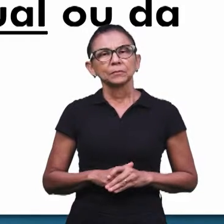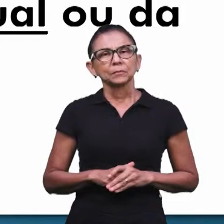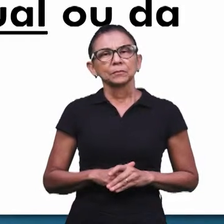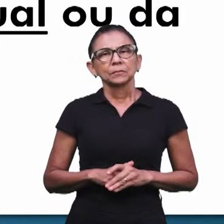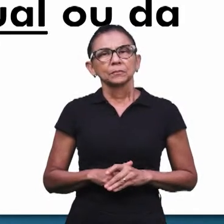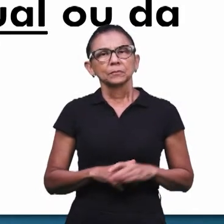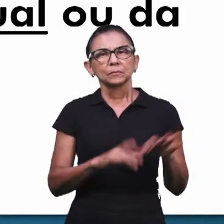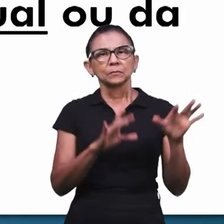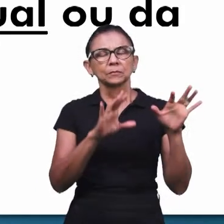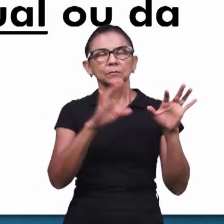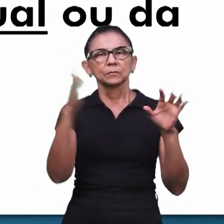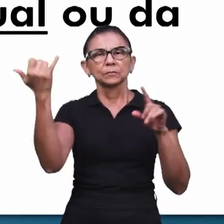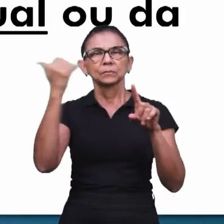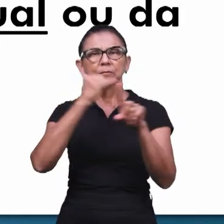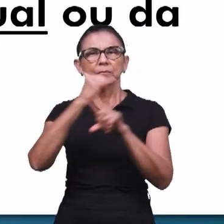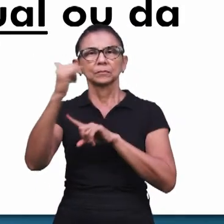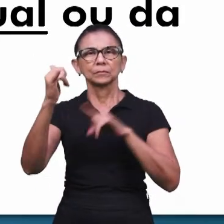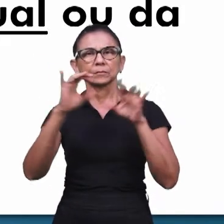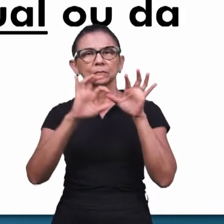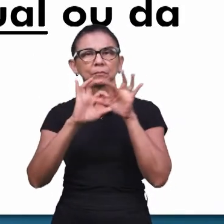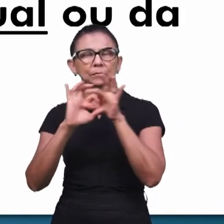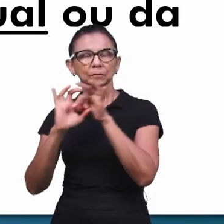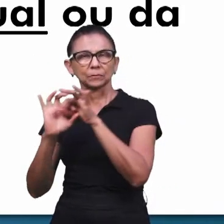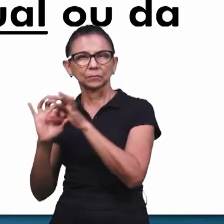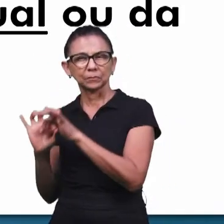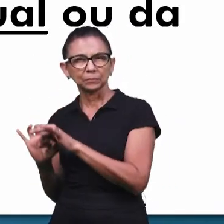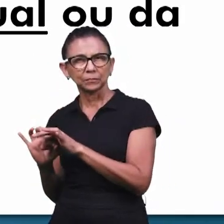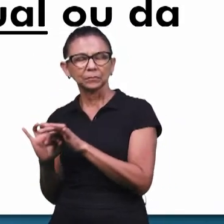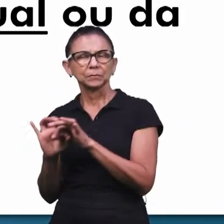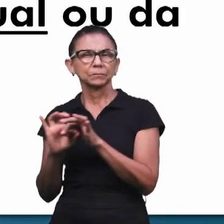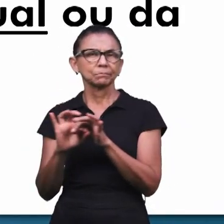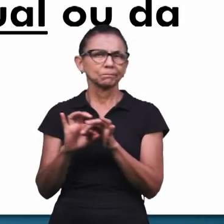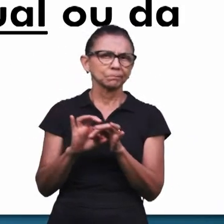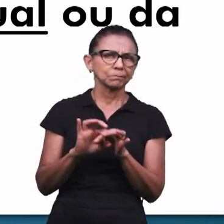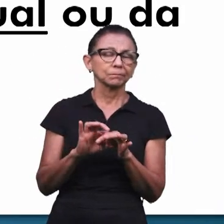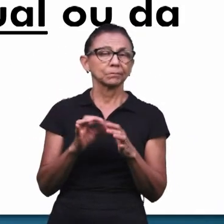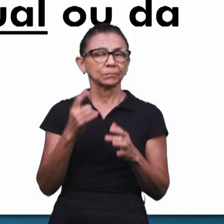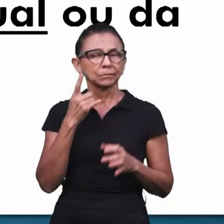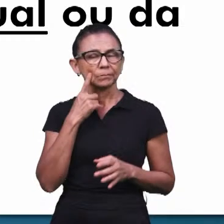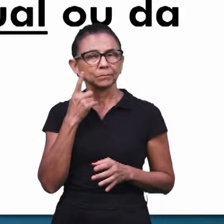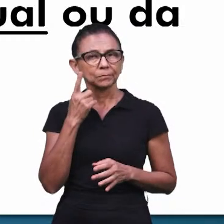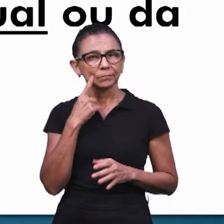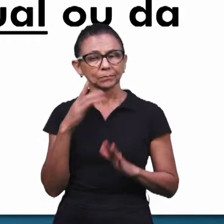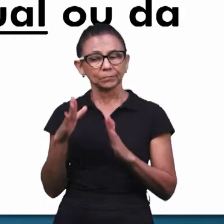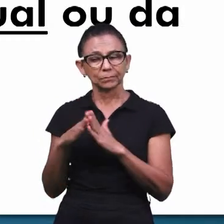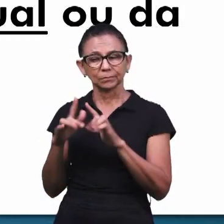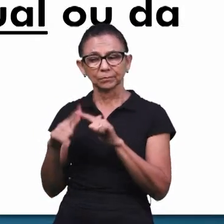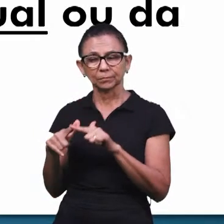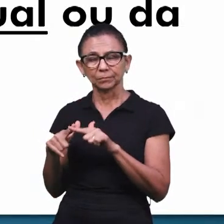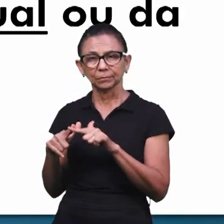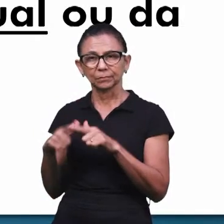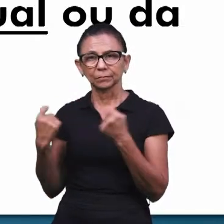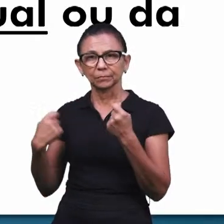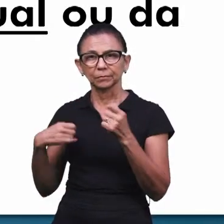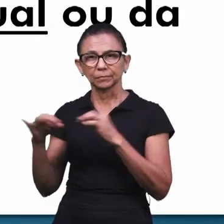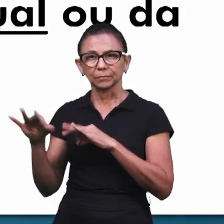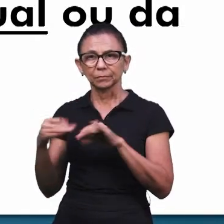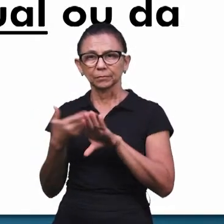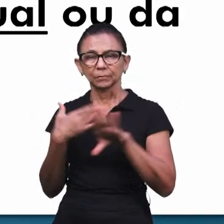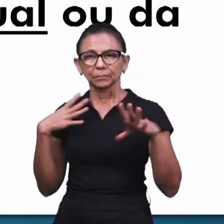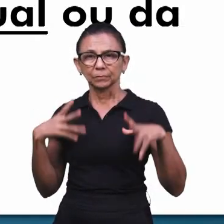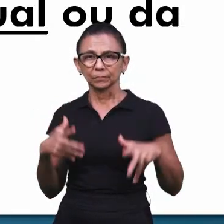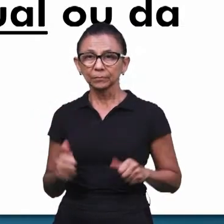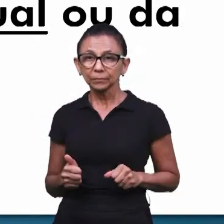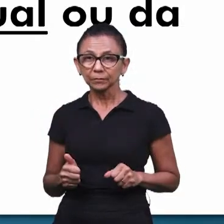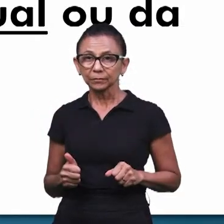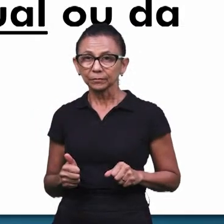a aplicação profética do texto nos leva à necessidade de preparo da igreja para o arrebatamento. Muito